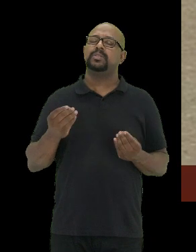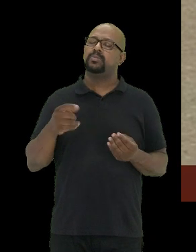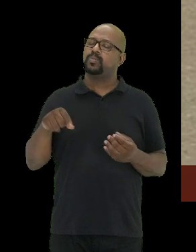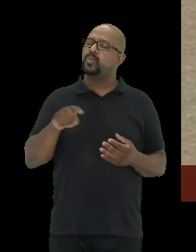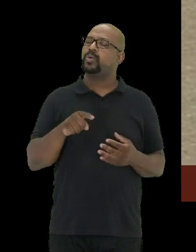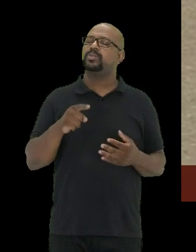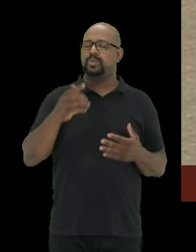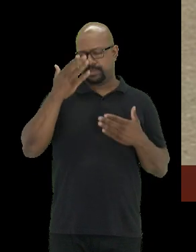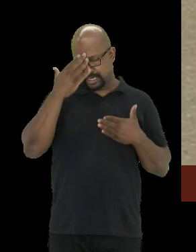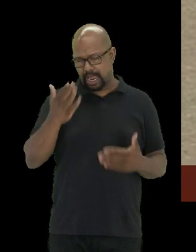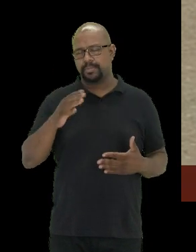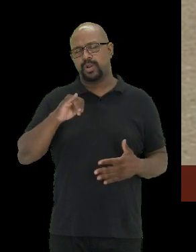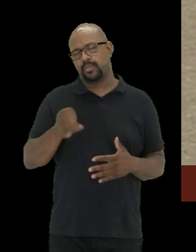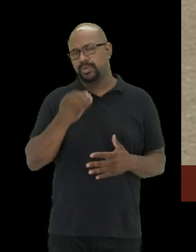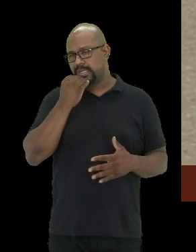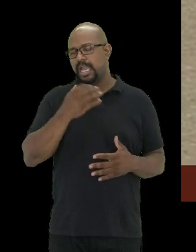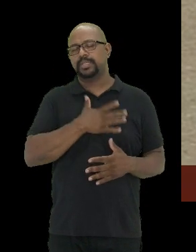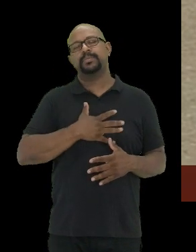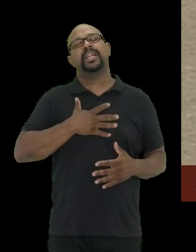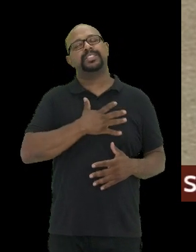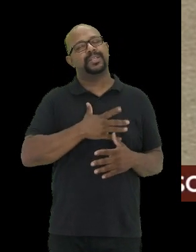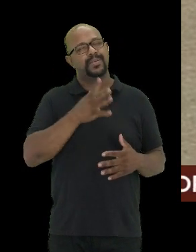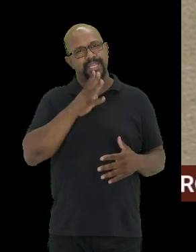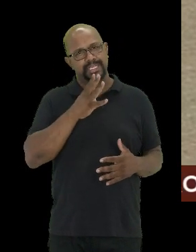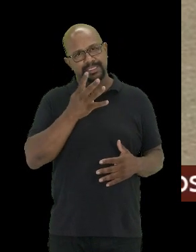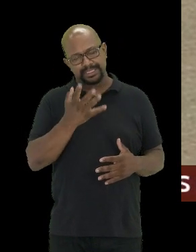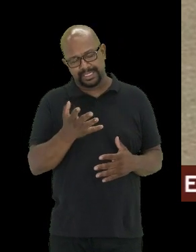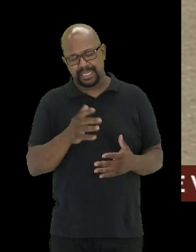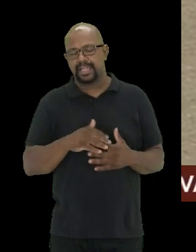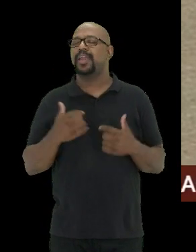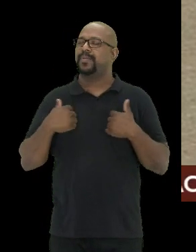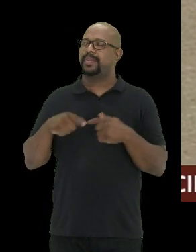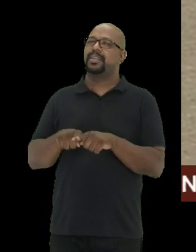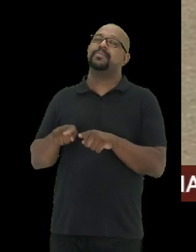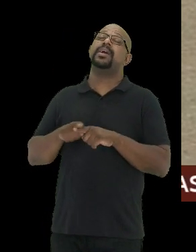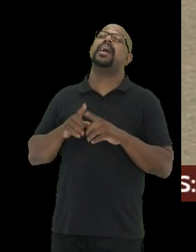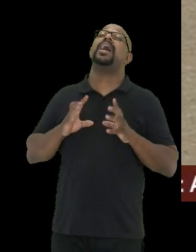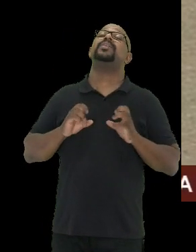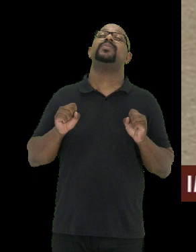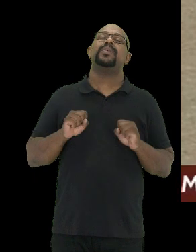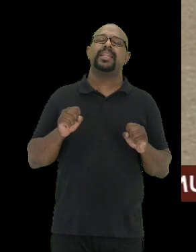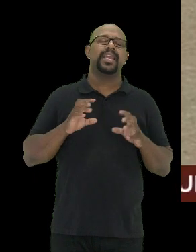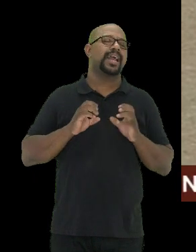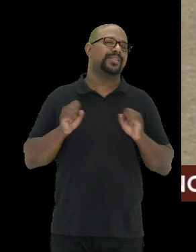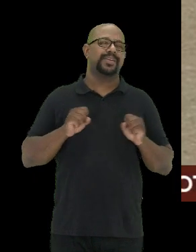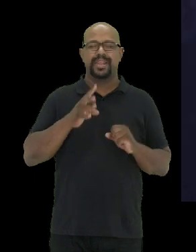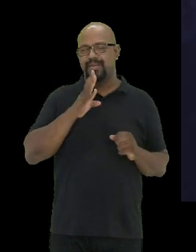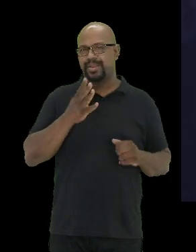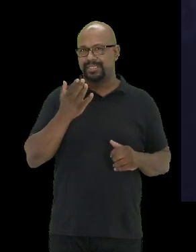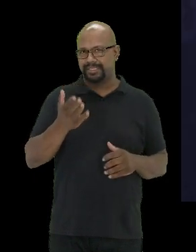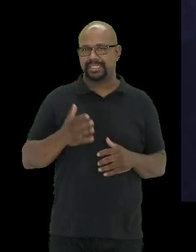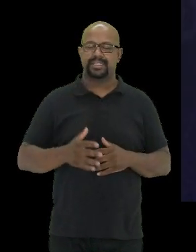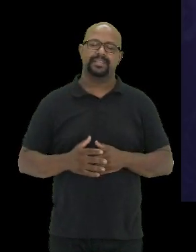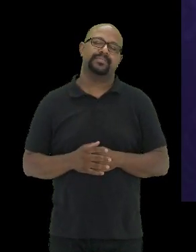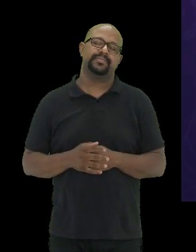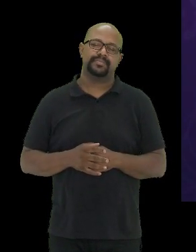obrigada pela oportunidade. Prazer conhecê-la. Também. Adorei. Adorei conhecê-la.